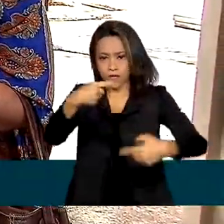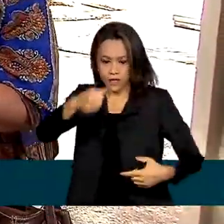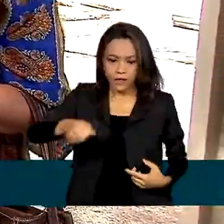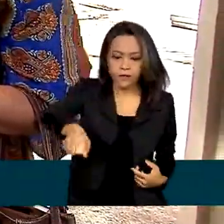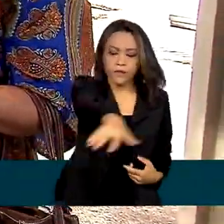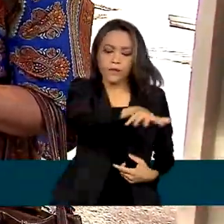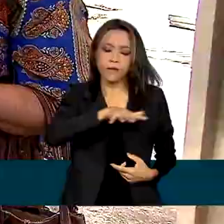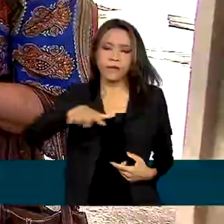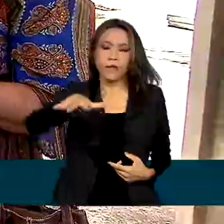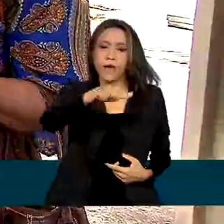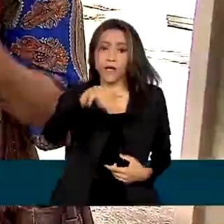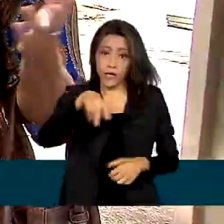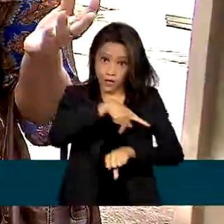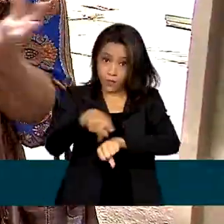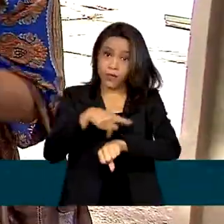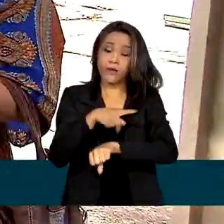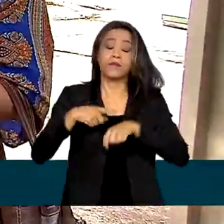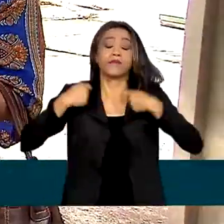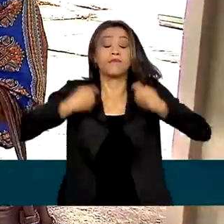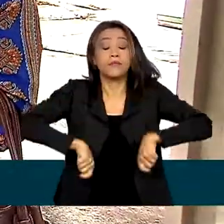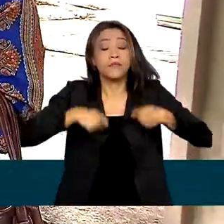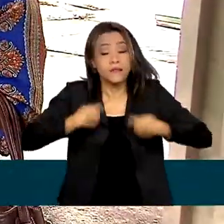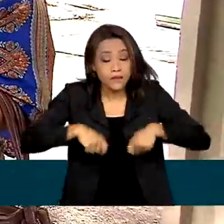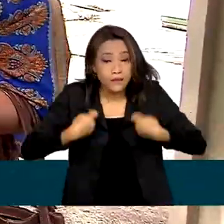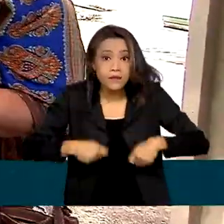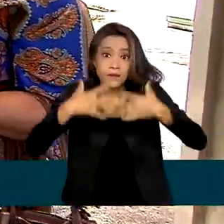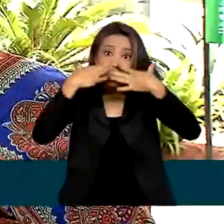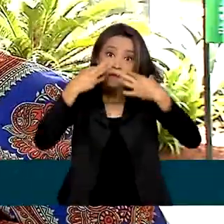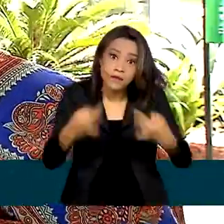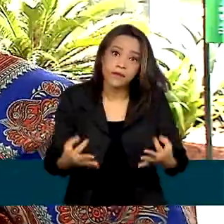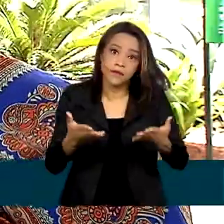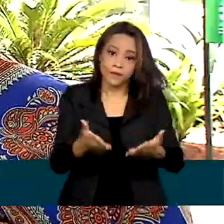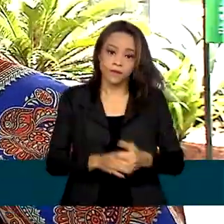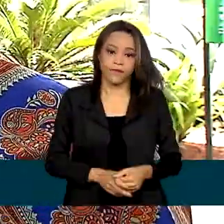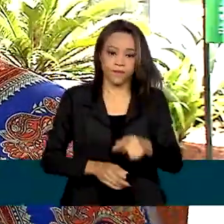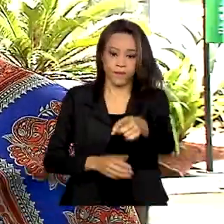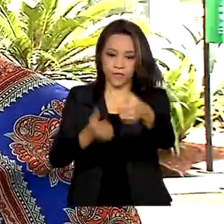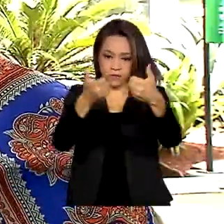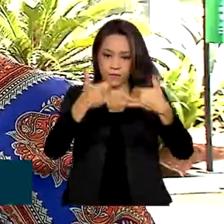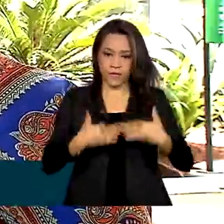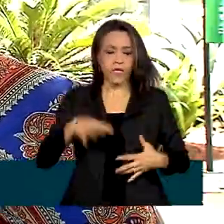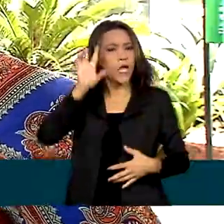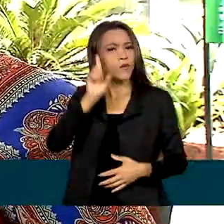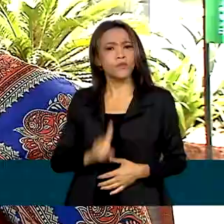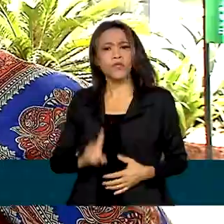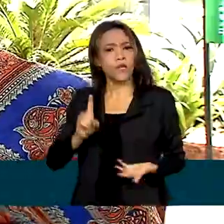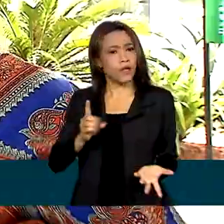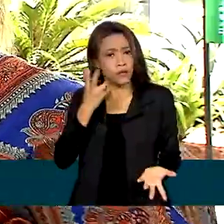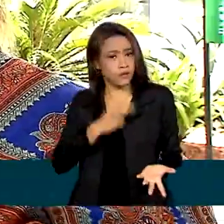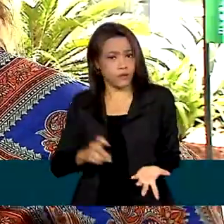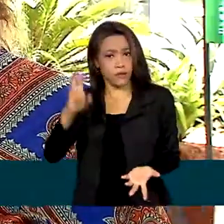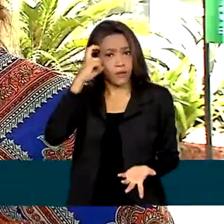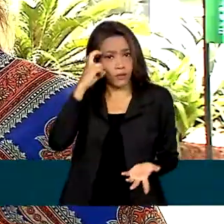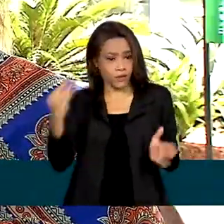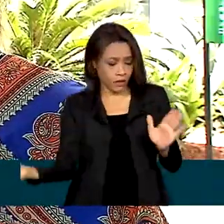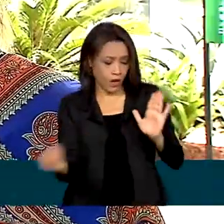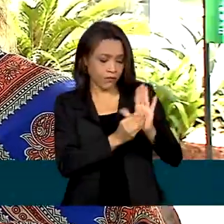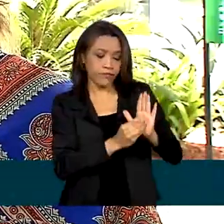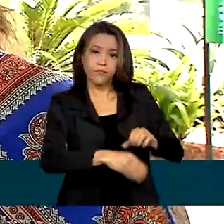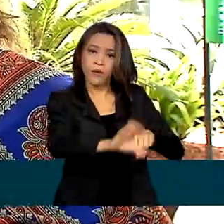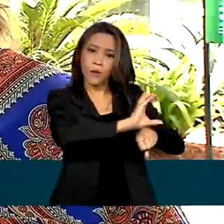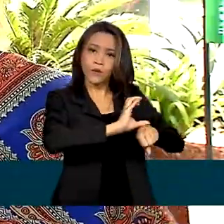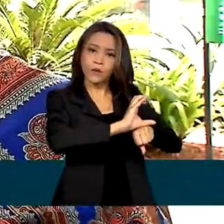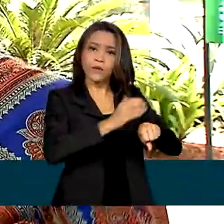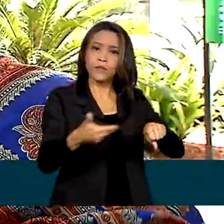em que o país necessita de muita atenção. É um direito fundamental da população, cultura, está lá na Constituição.